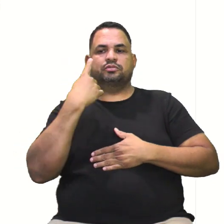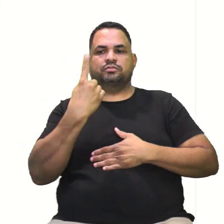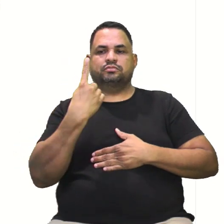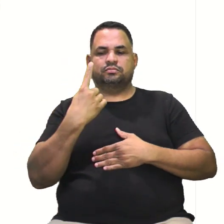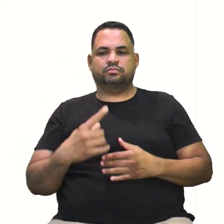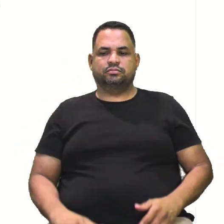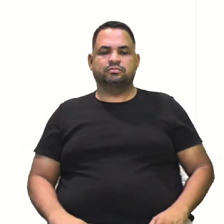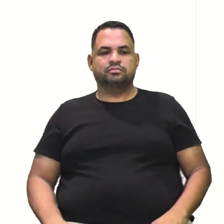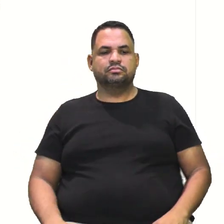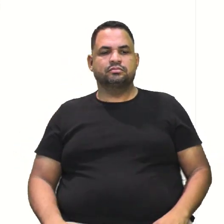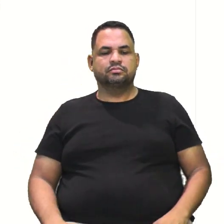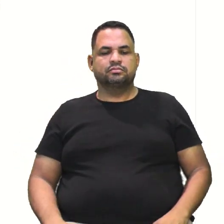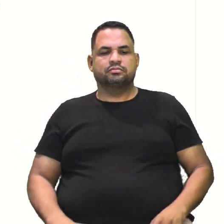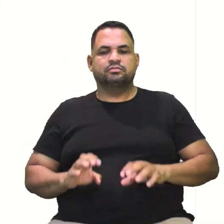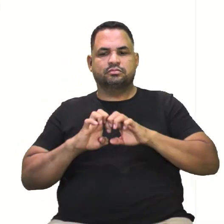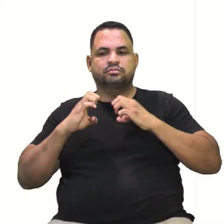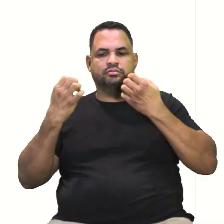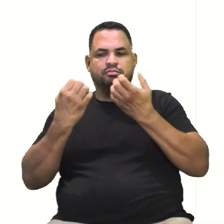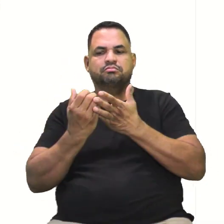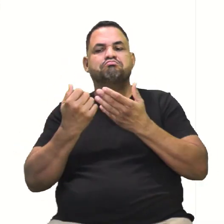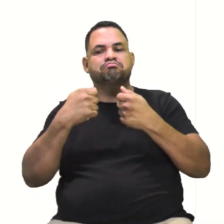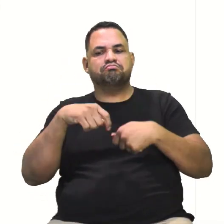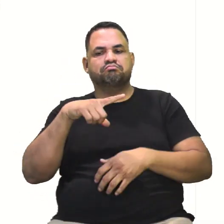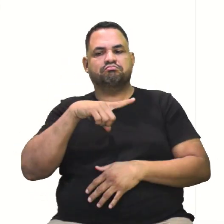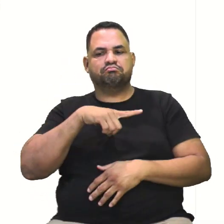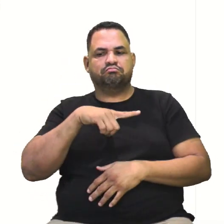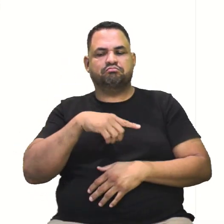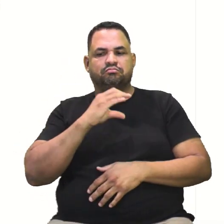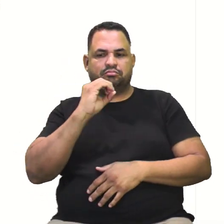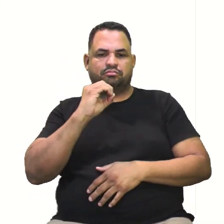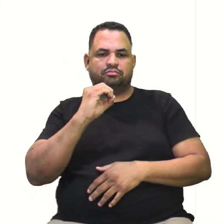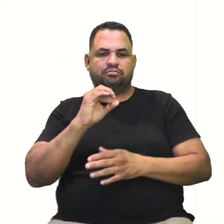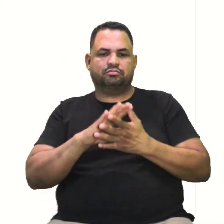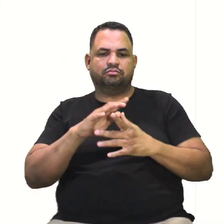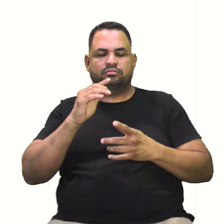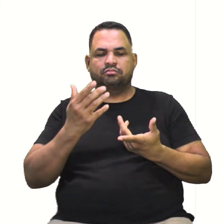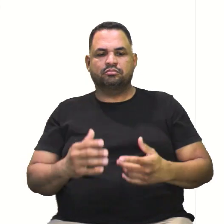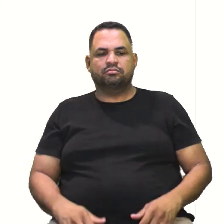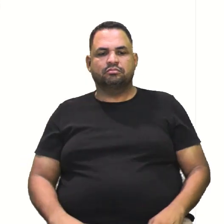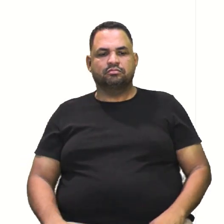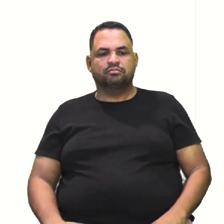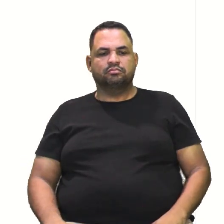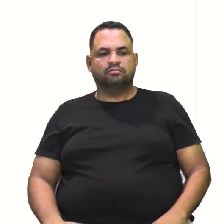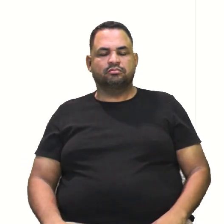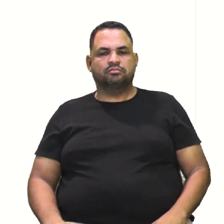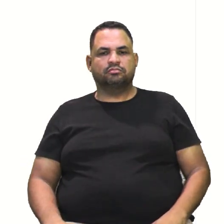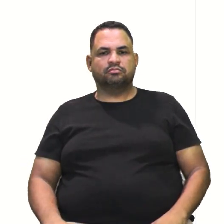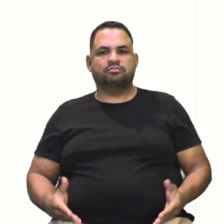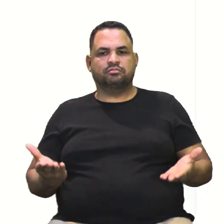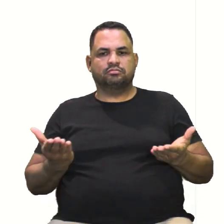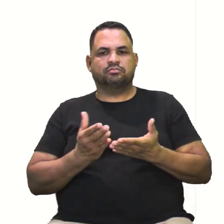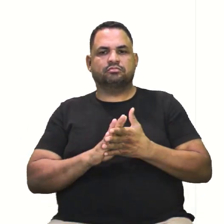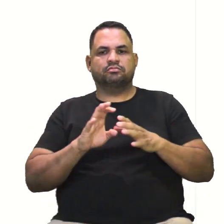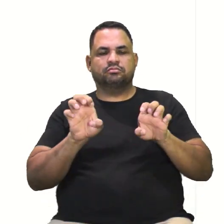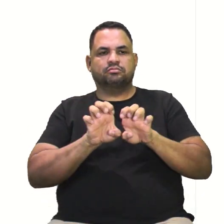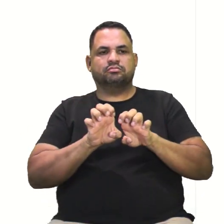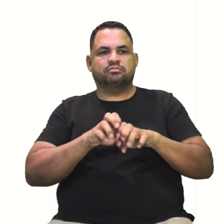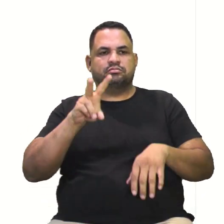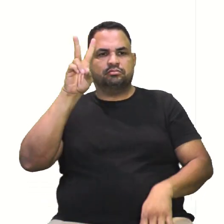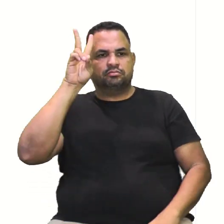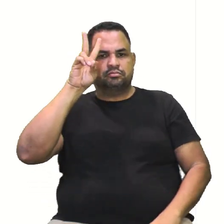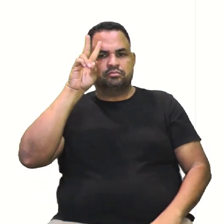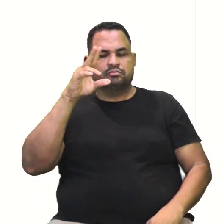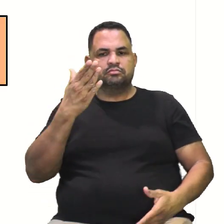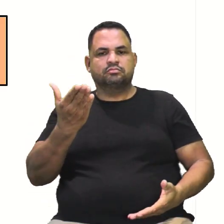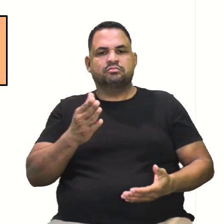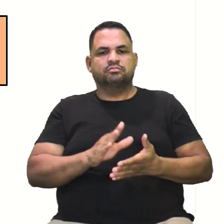elipse podia chegar a zero, que é o caso de virar uma circunferência, né? Beleza, legal. Vamos agora às equações, vamos lembrar?